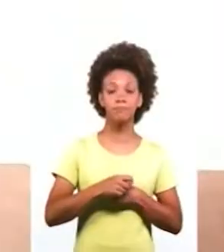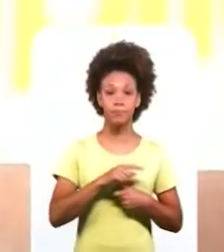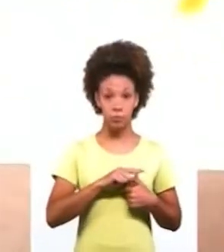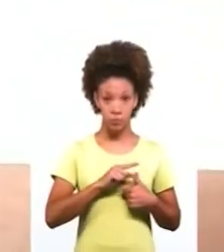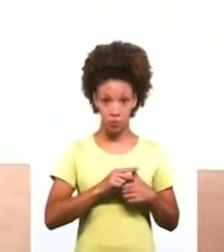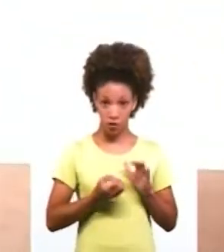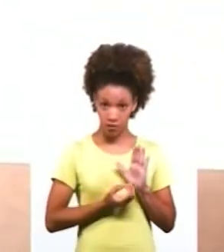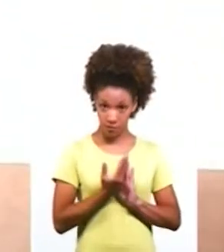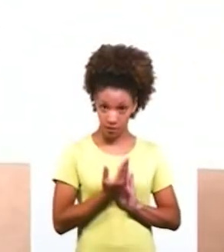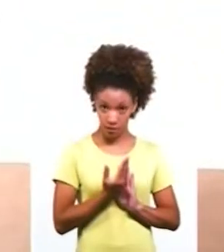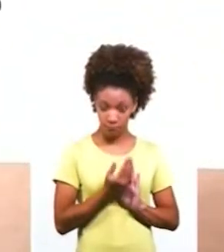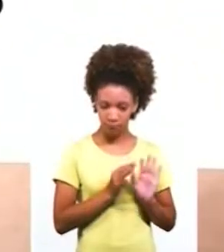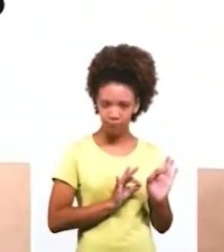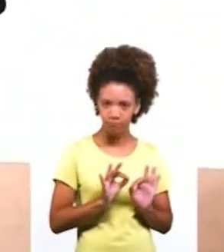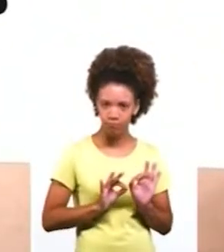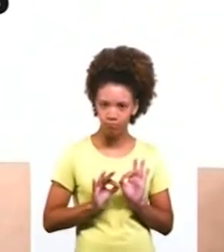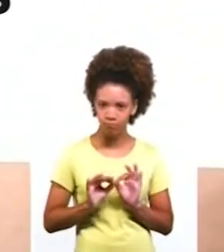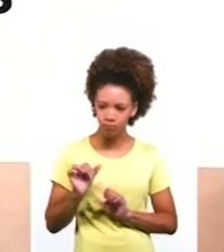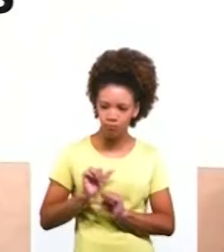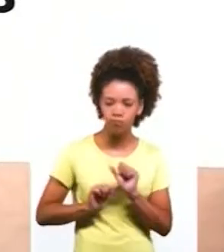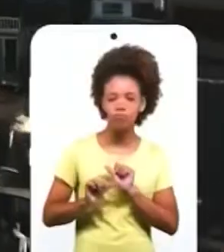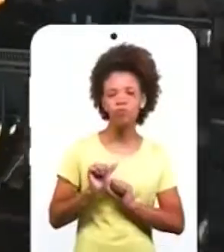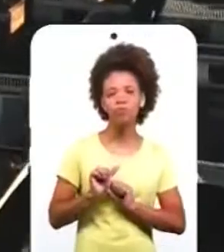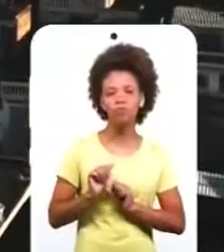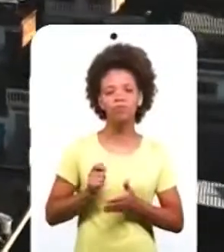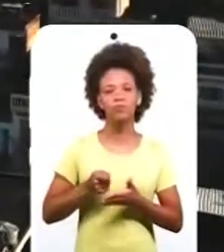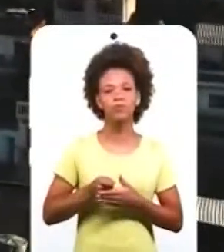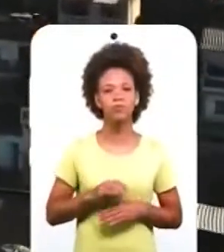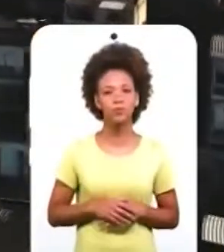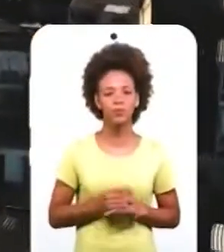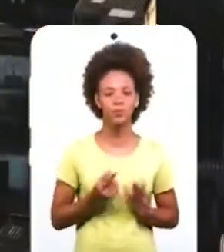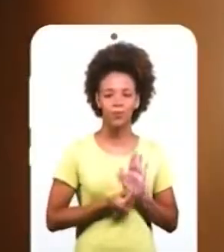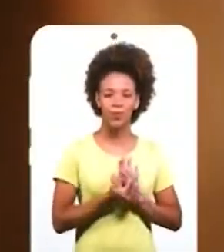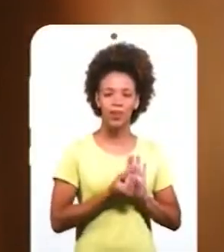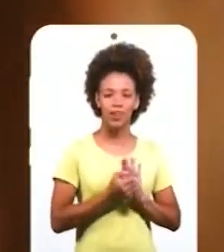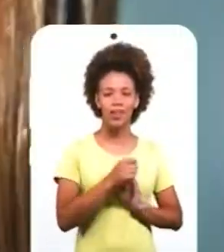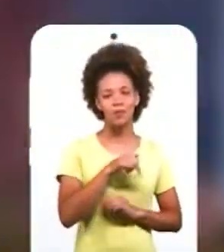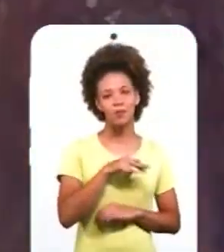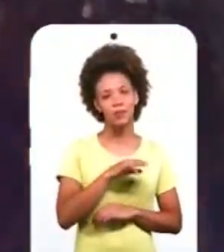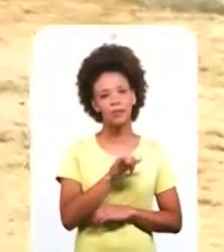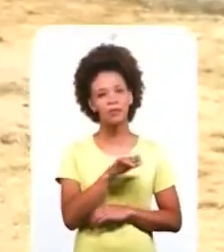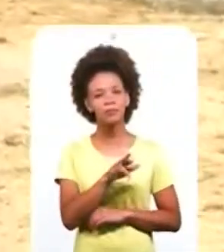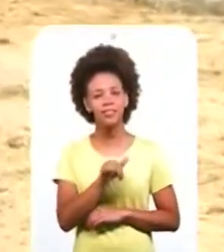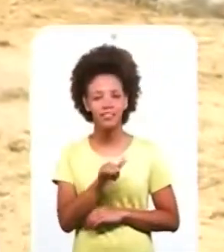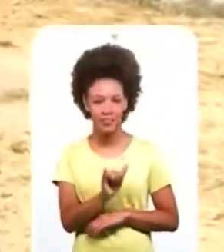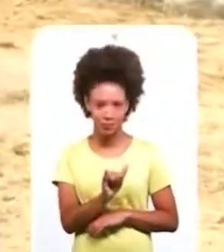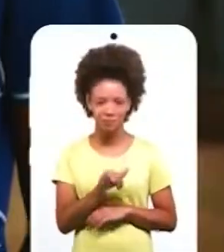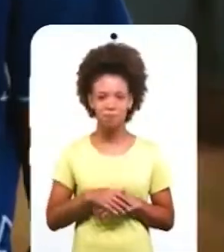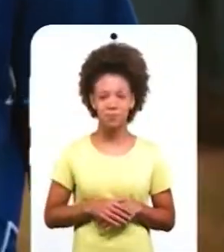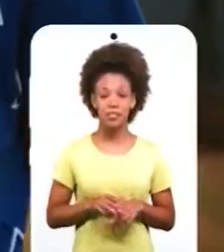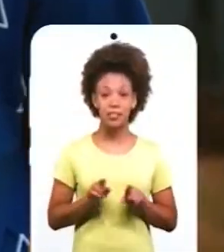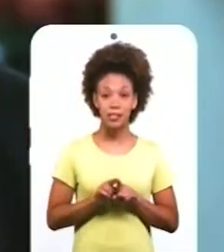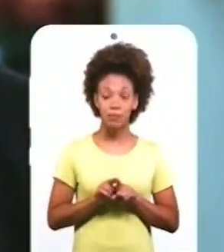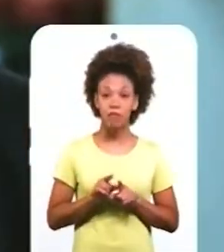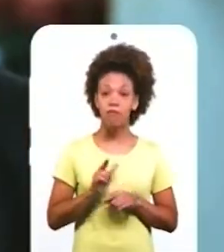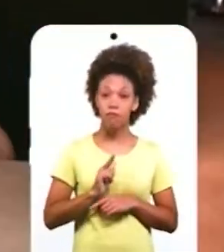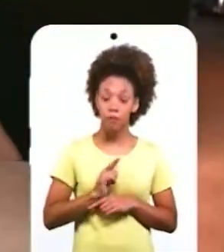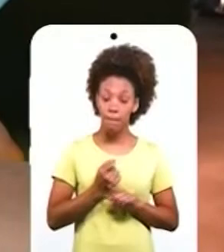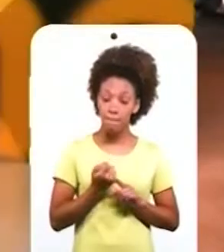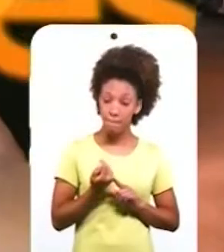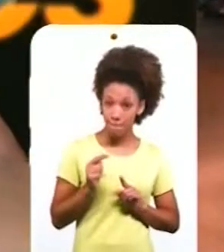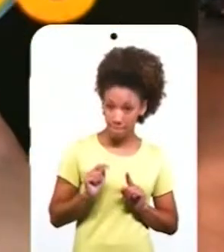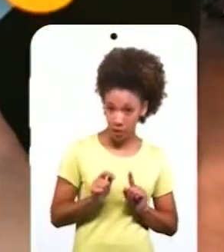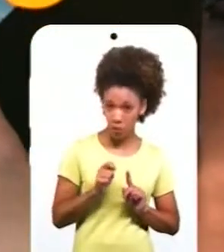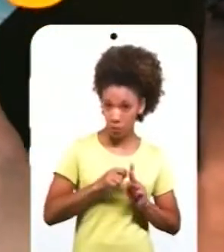criar o maior programa de transferência da nossa história. O programa de renda mínima Eduardo Suplicy, que vai garantir mil reais